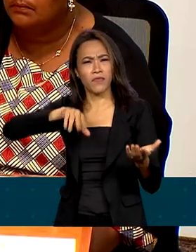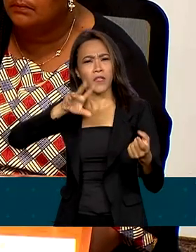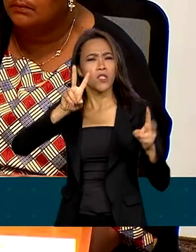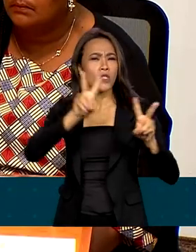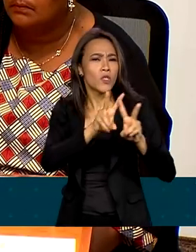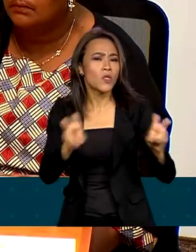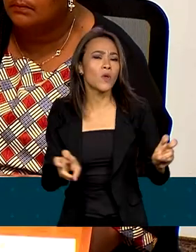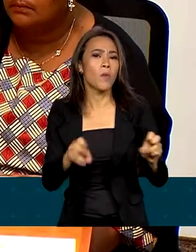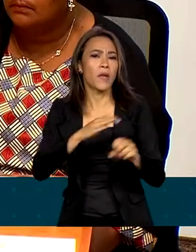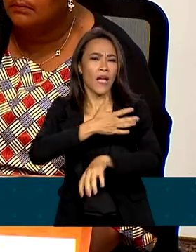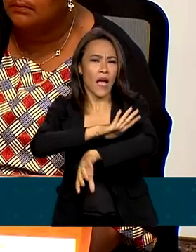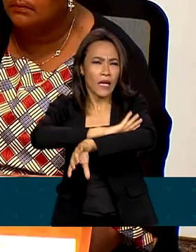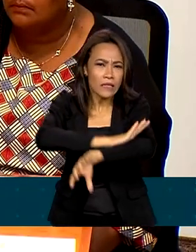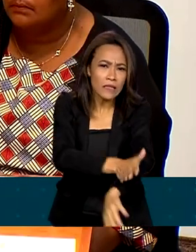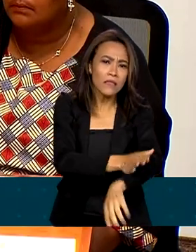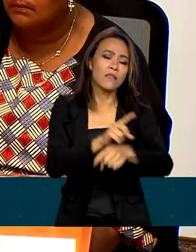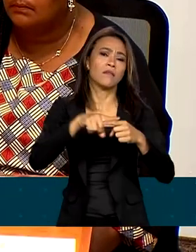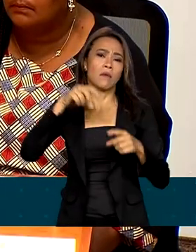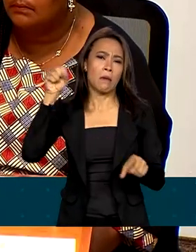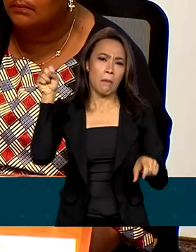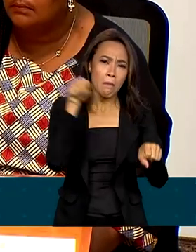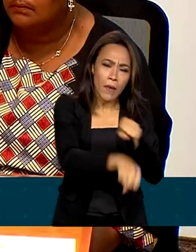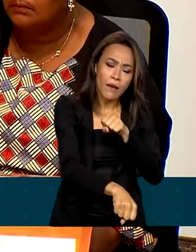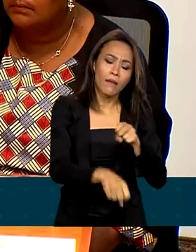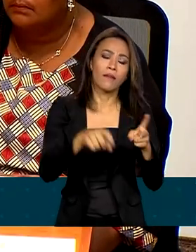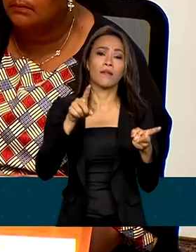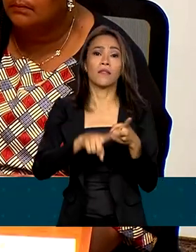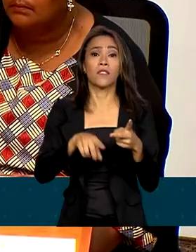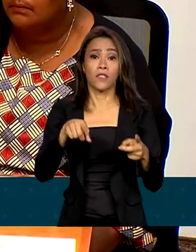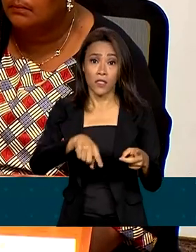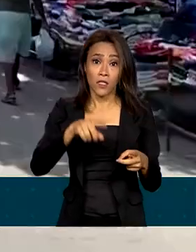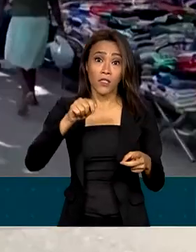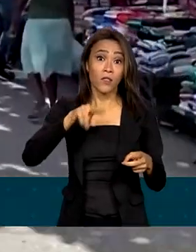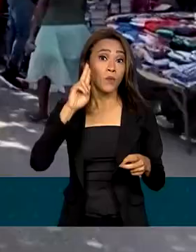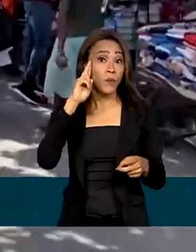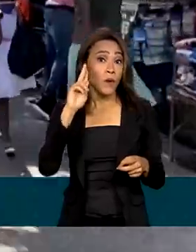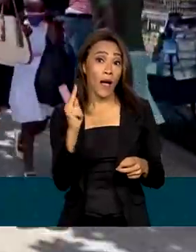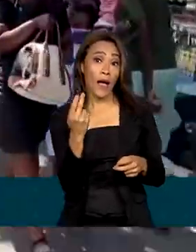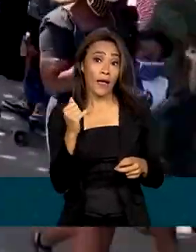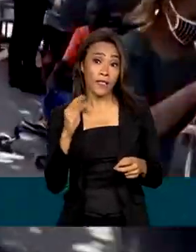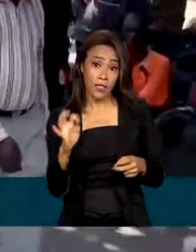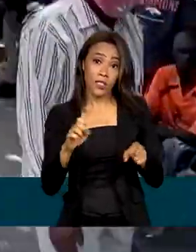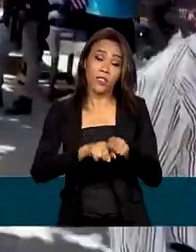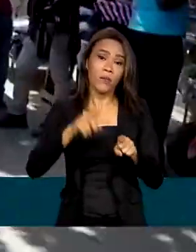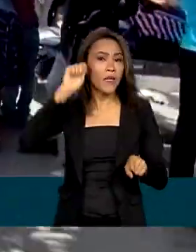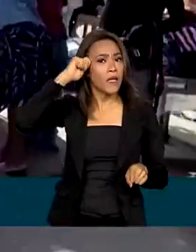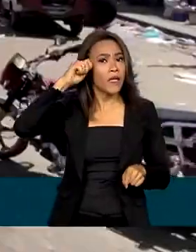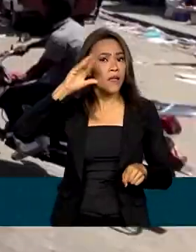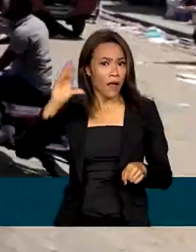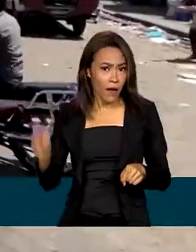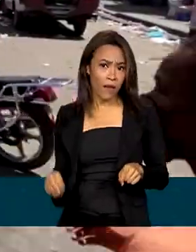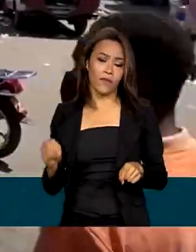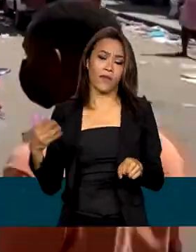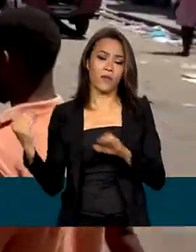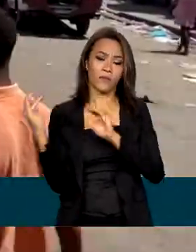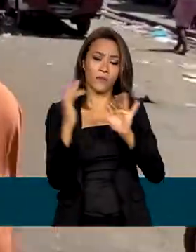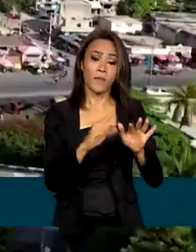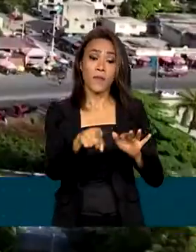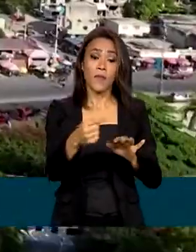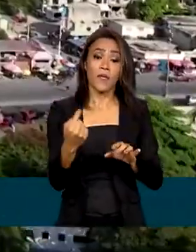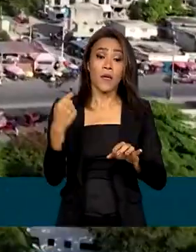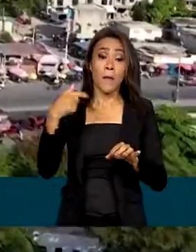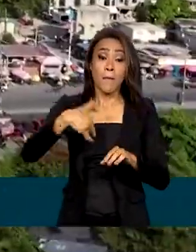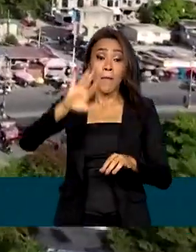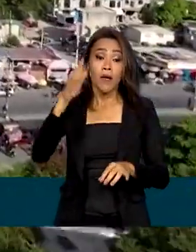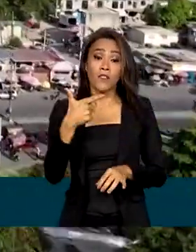xenofobia, incluindo assassinatos, prisões arbitrárias de africanos e haitianos. Em 2021, por exemplo, mais de 29